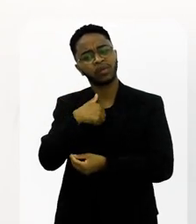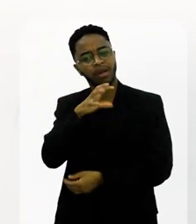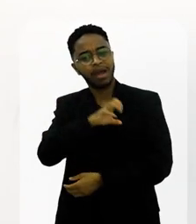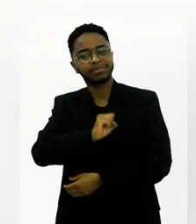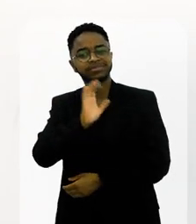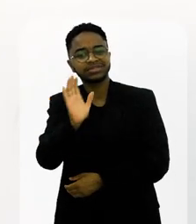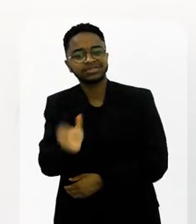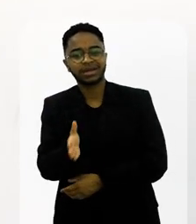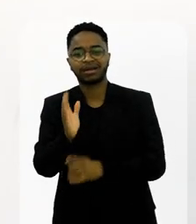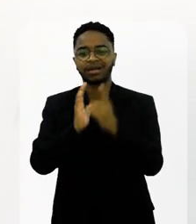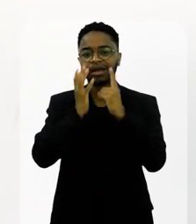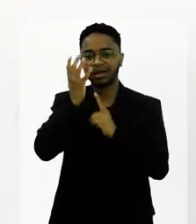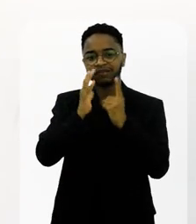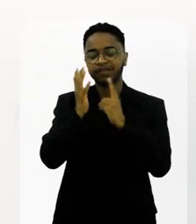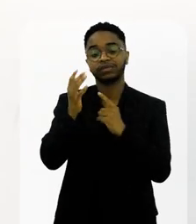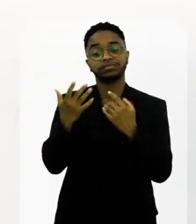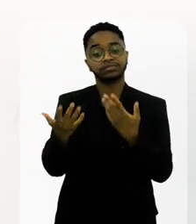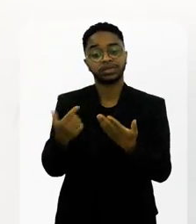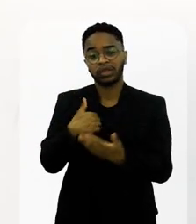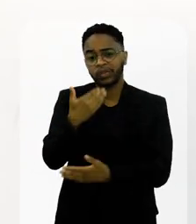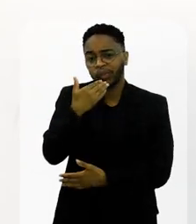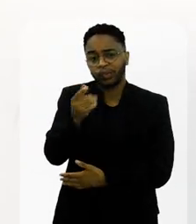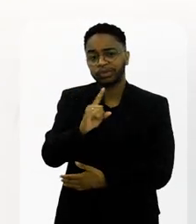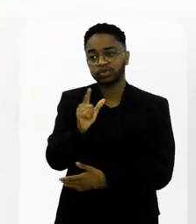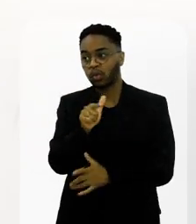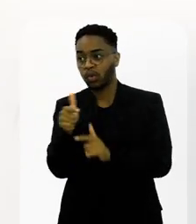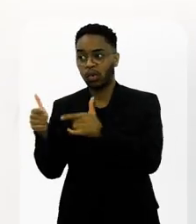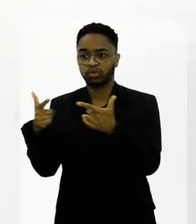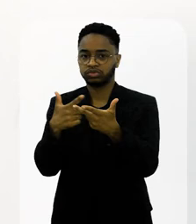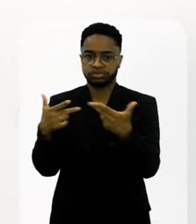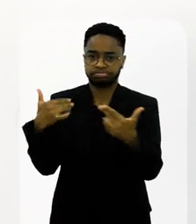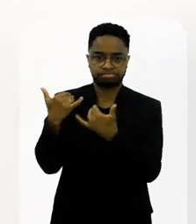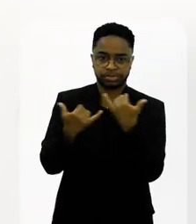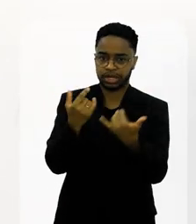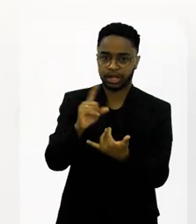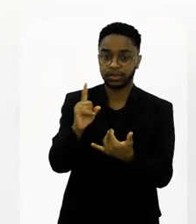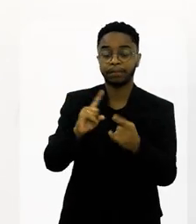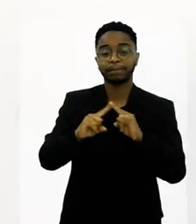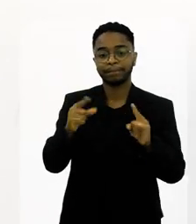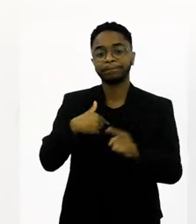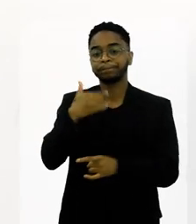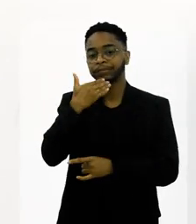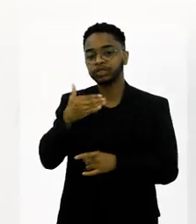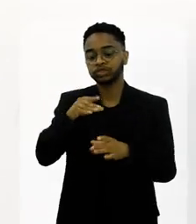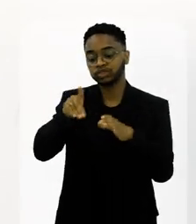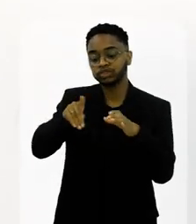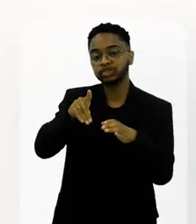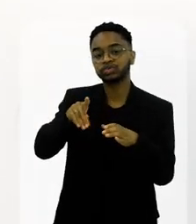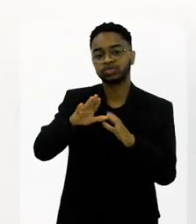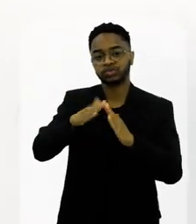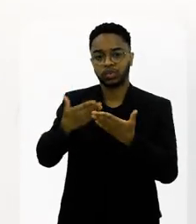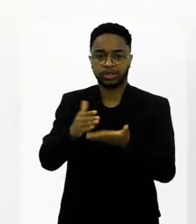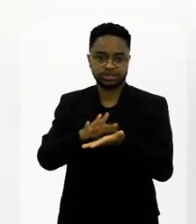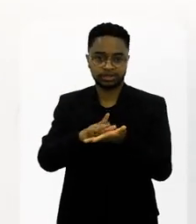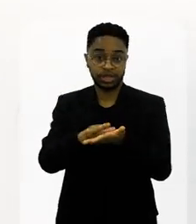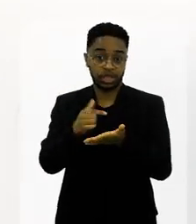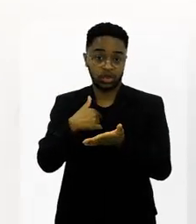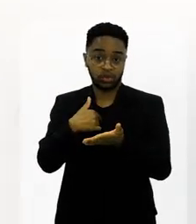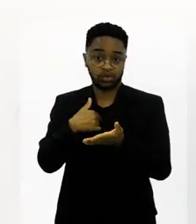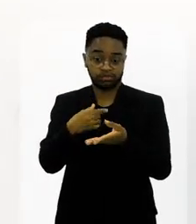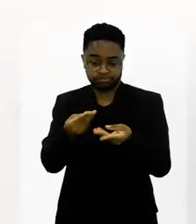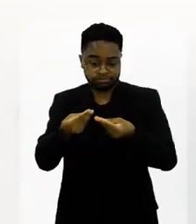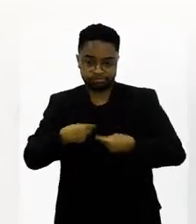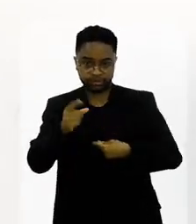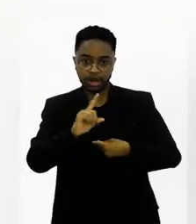já queria, aquilo já era uma paixão tão forte, a ponto de eu não pedir uma outra coisa, um brinquedo qualquer, e pedir um disco de escola de samba. Não